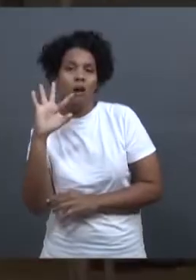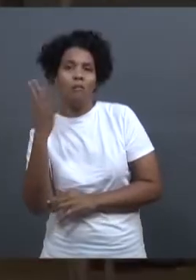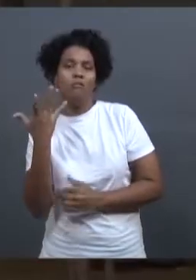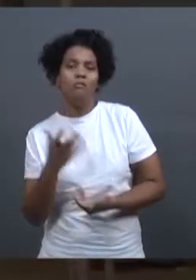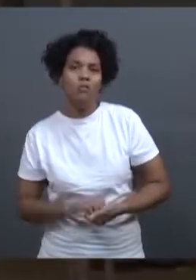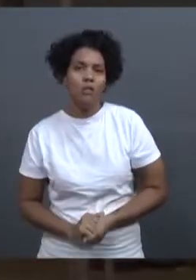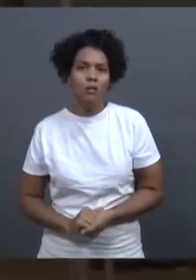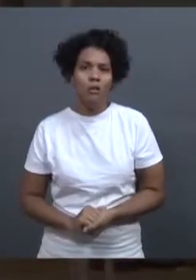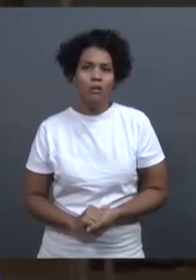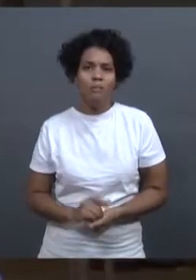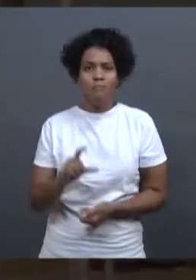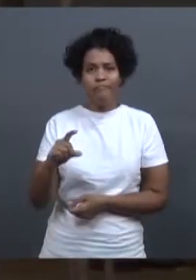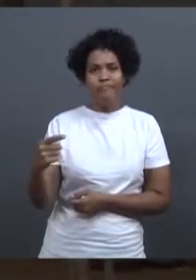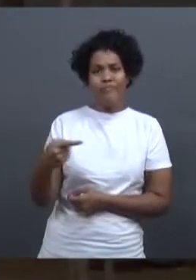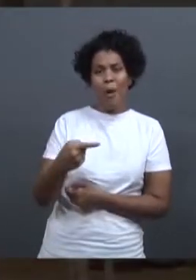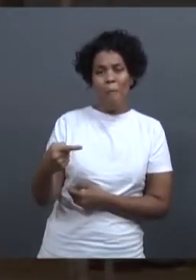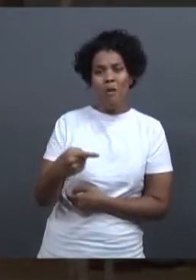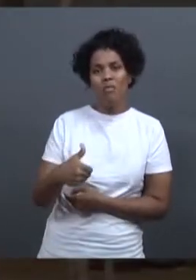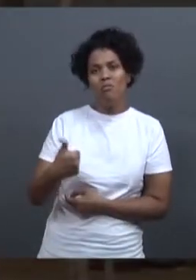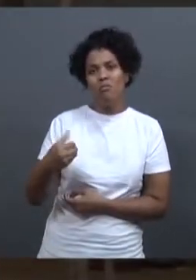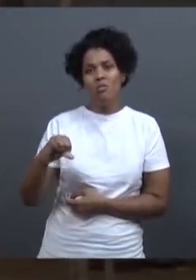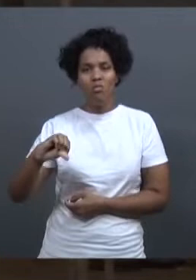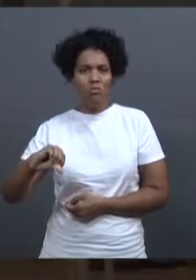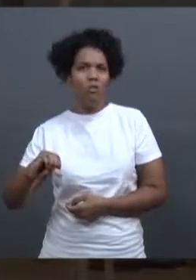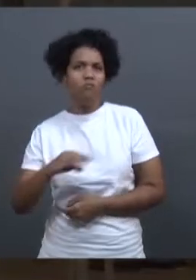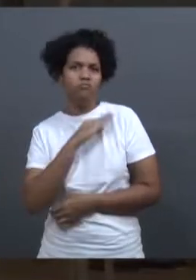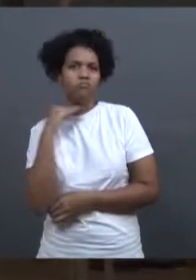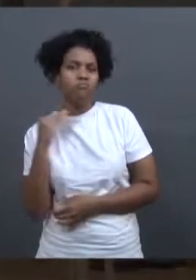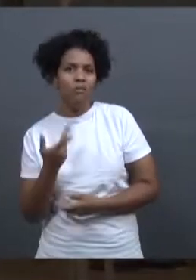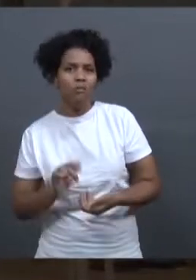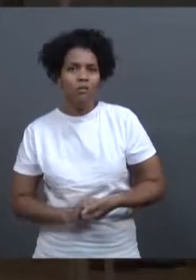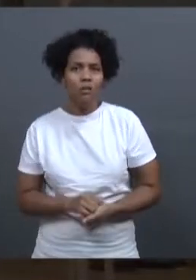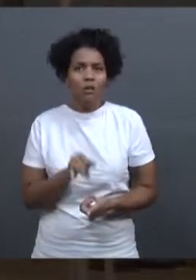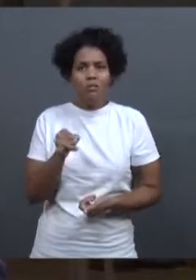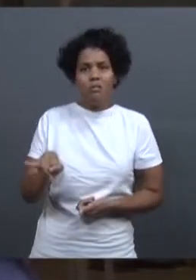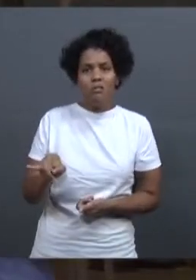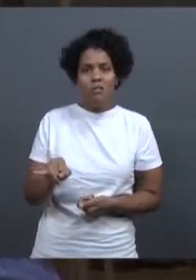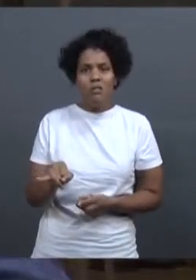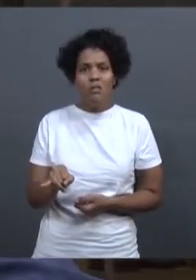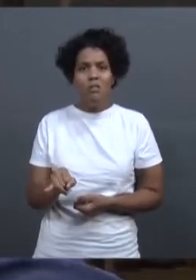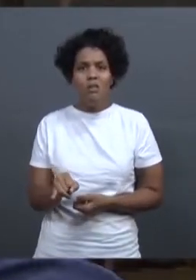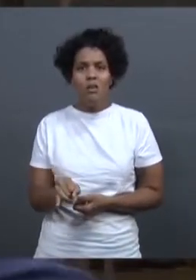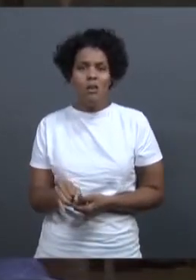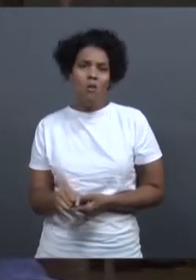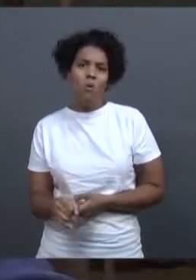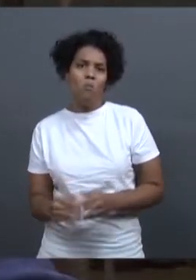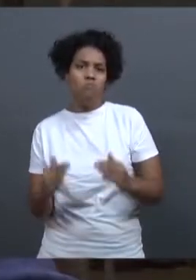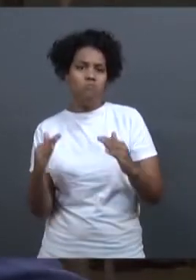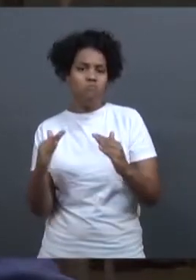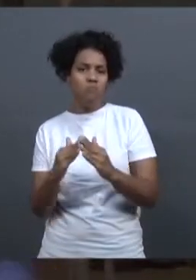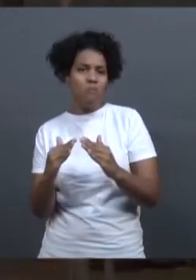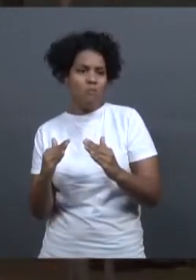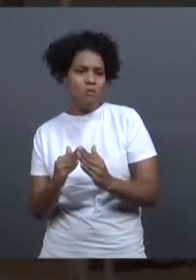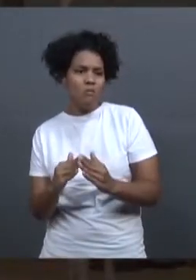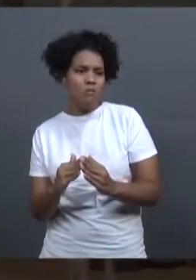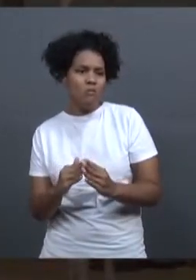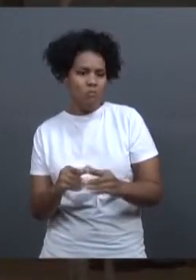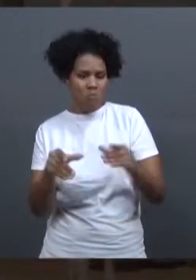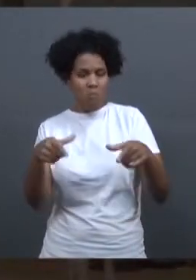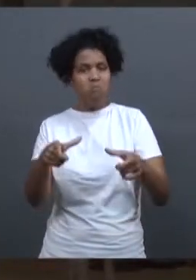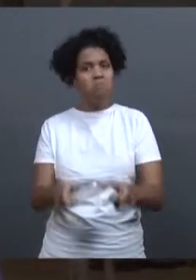que, ao ver o que estava acontecendo, pegou a sua moto e saiu comunicando aos moradores